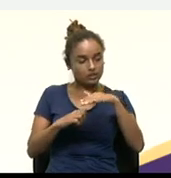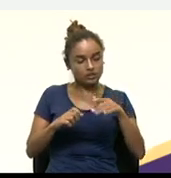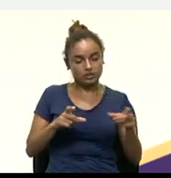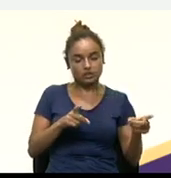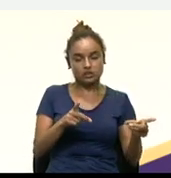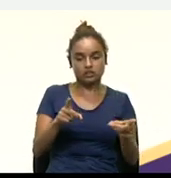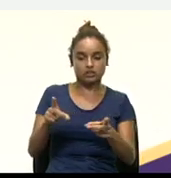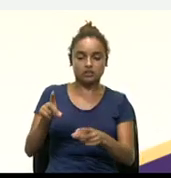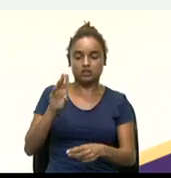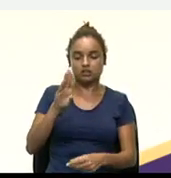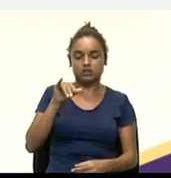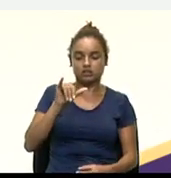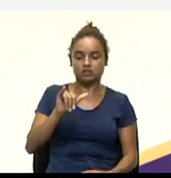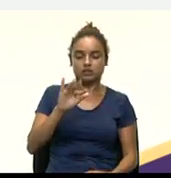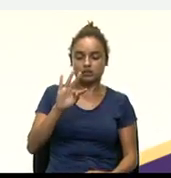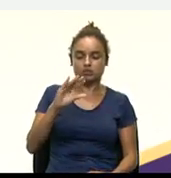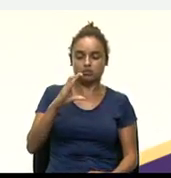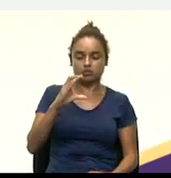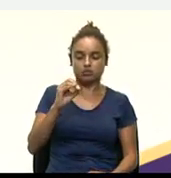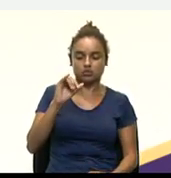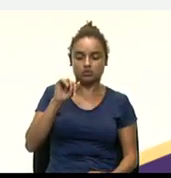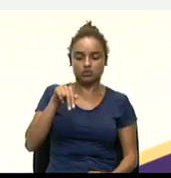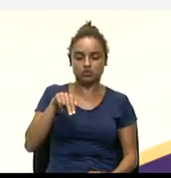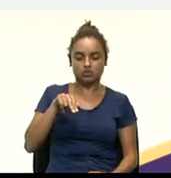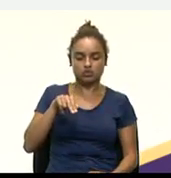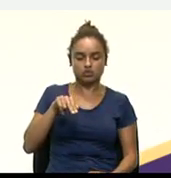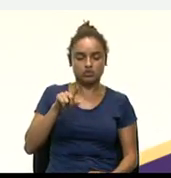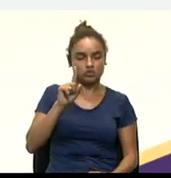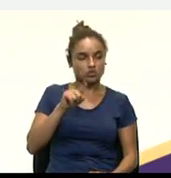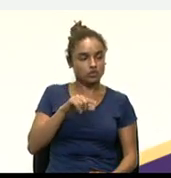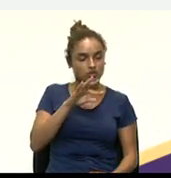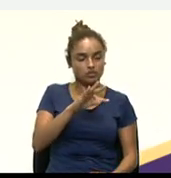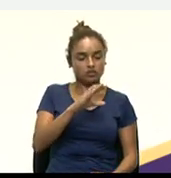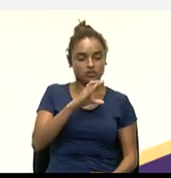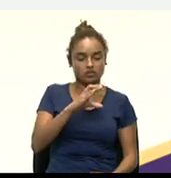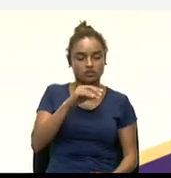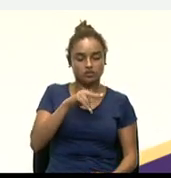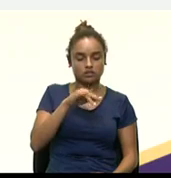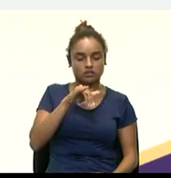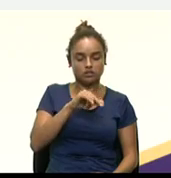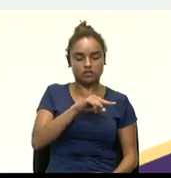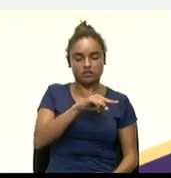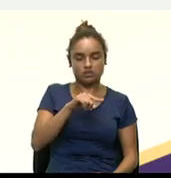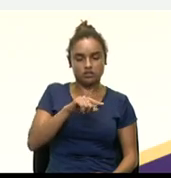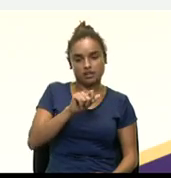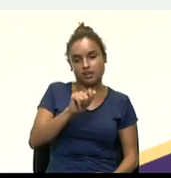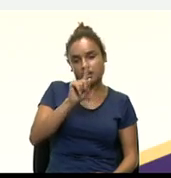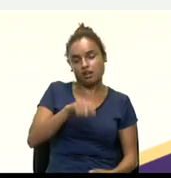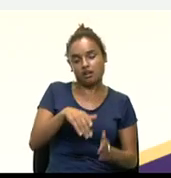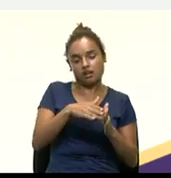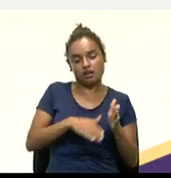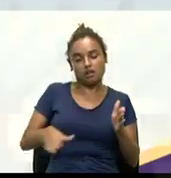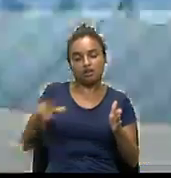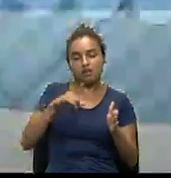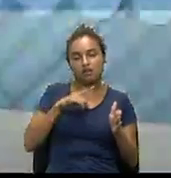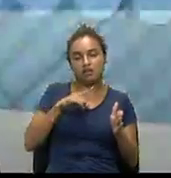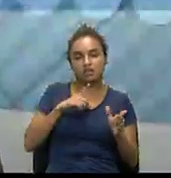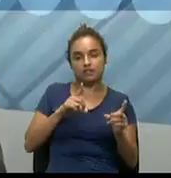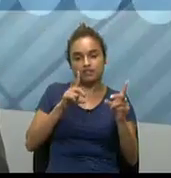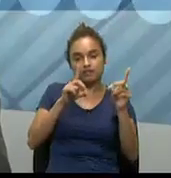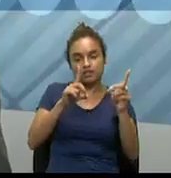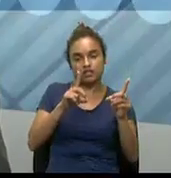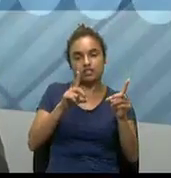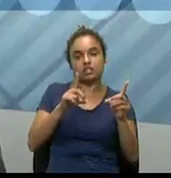a Bitcoin. Tecniza, né? Quer dizer, uma construtora vendendo aí apartamentos, né? Então,